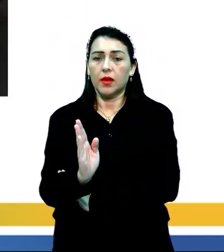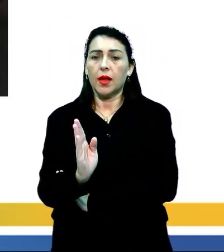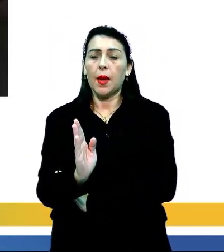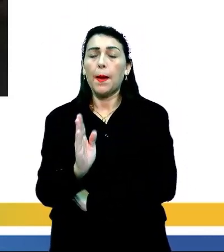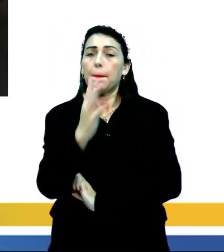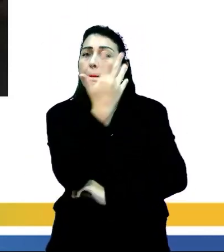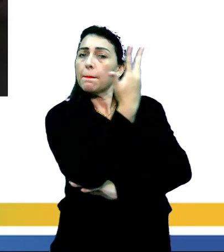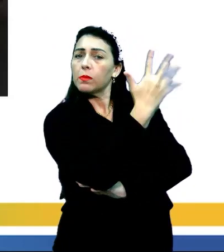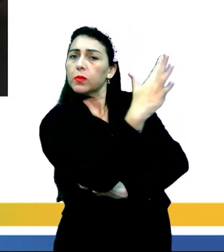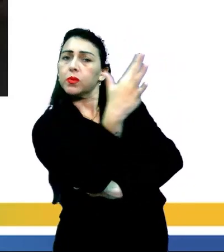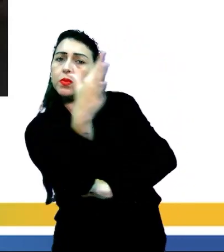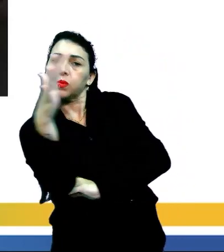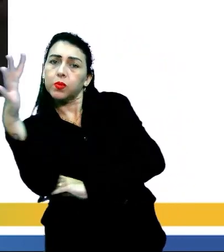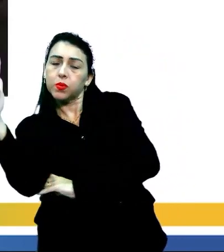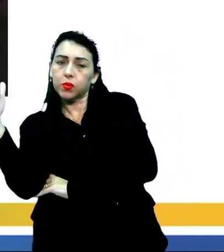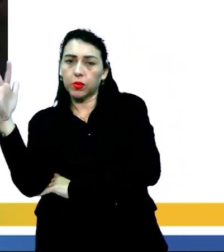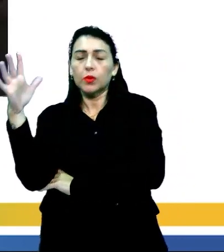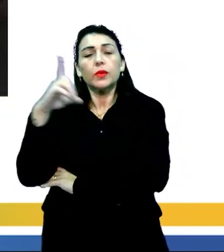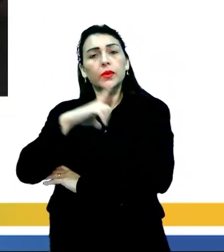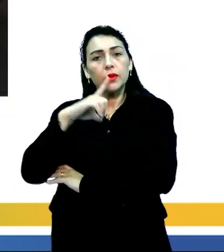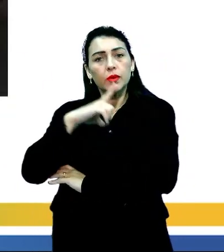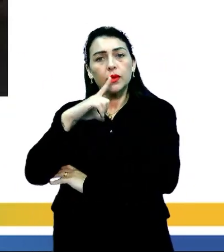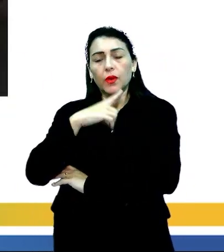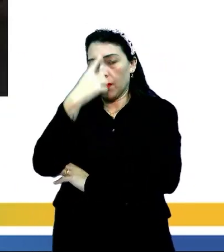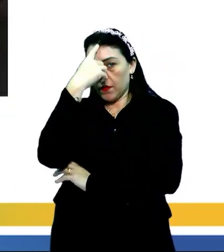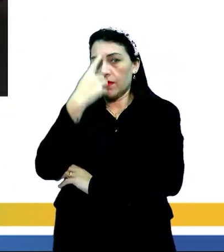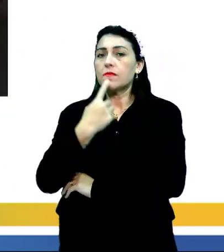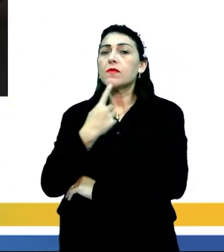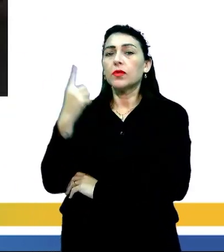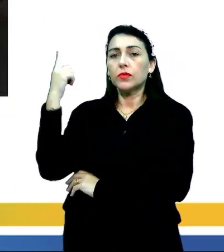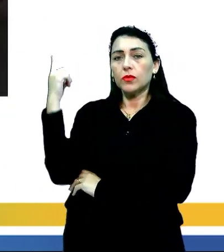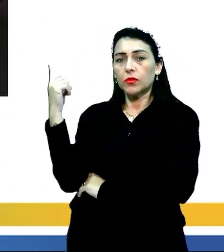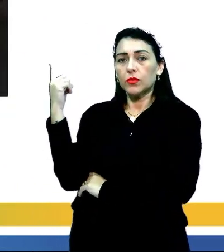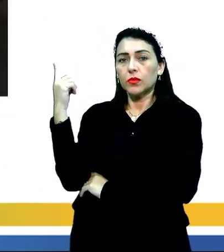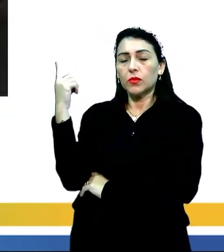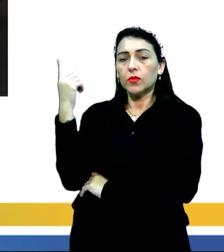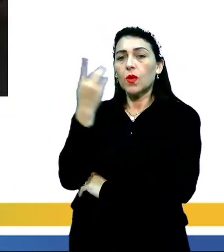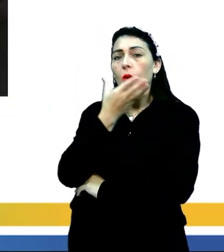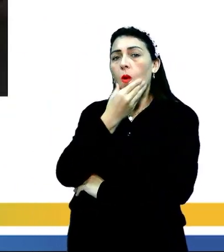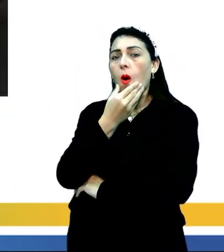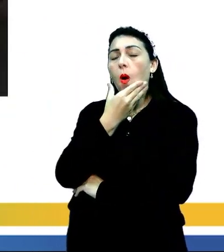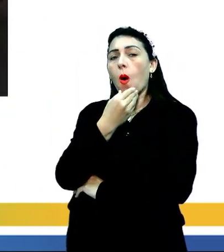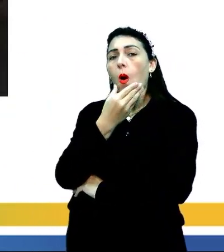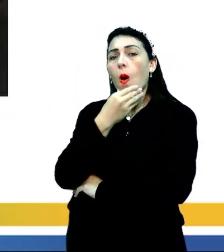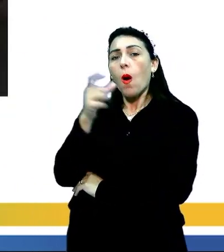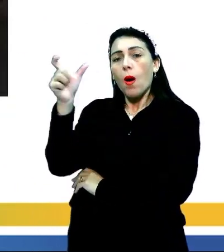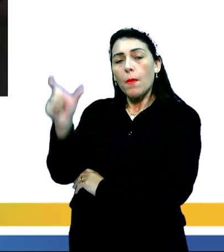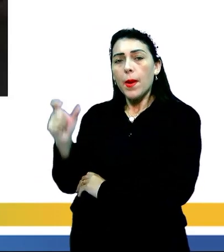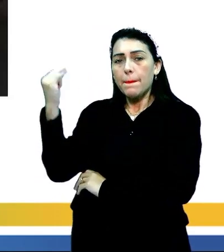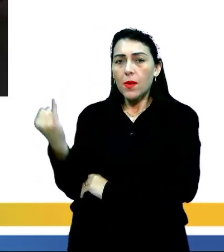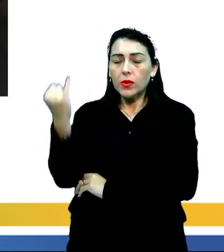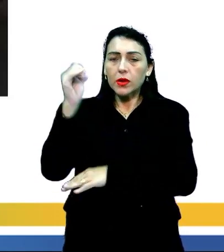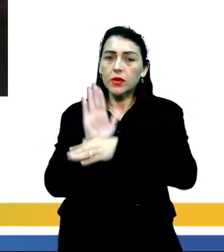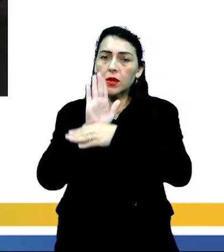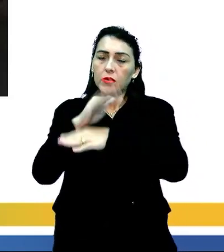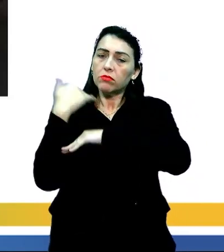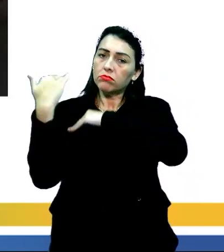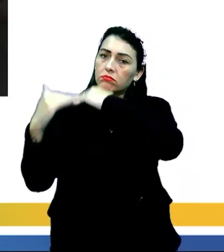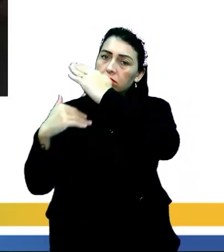potencialidades paisagísticas. Então aqui a gente tem uma foto desse geógrafo, importante geógrafo, que contribuiu aí com o